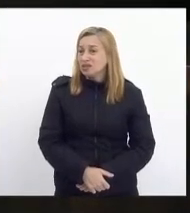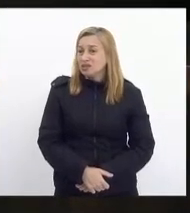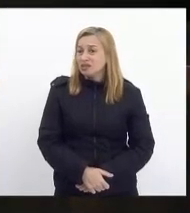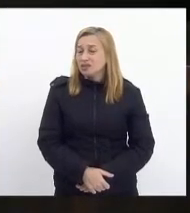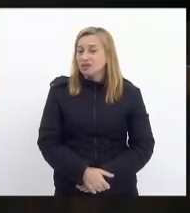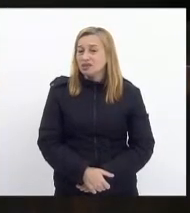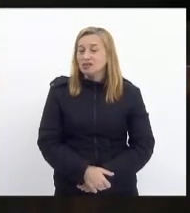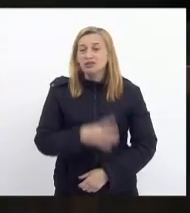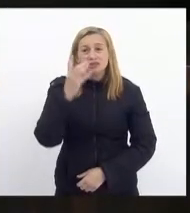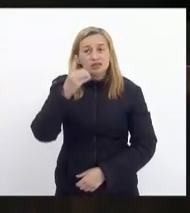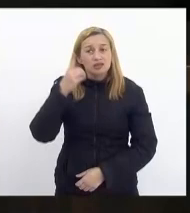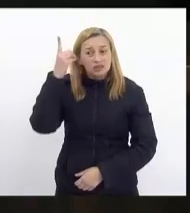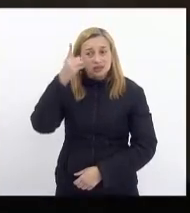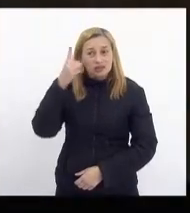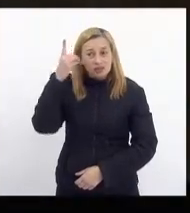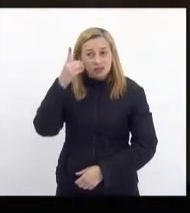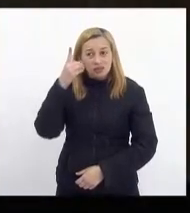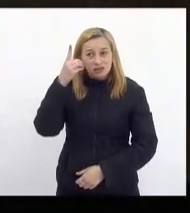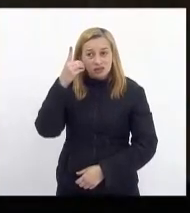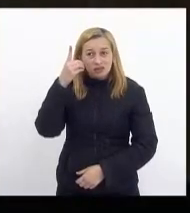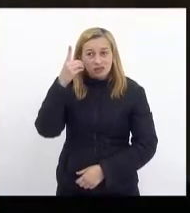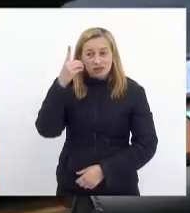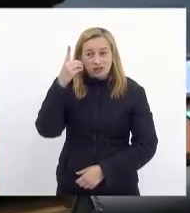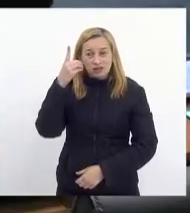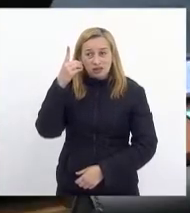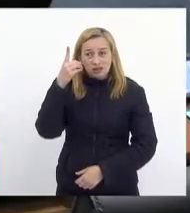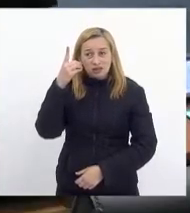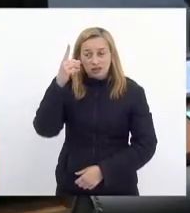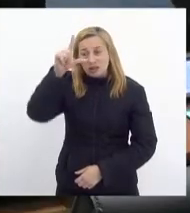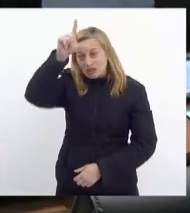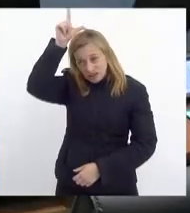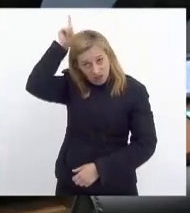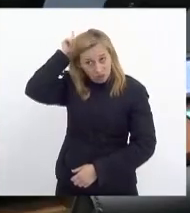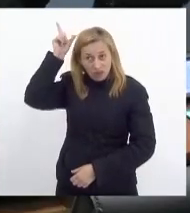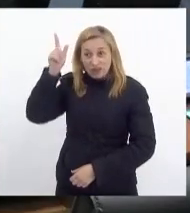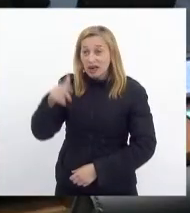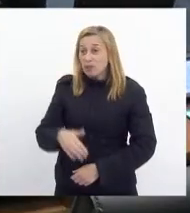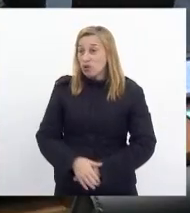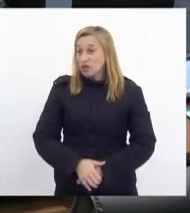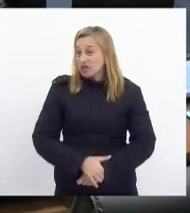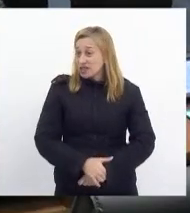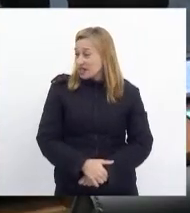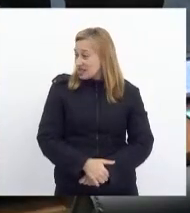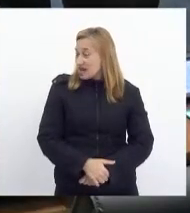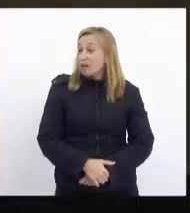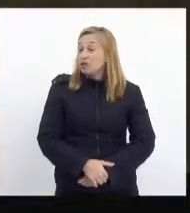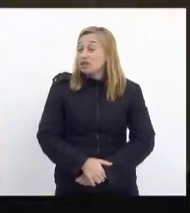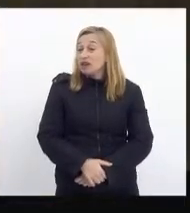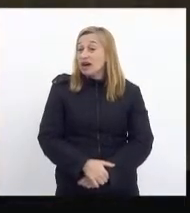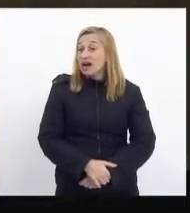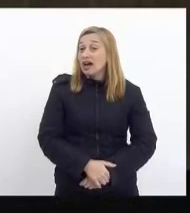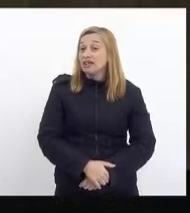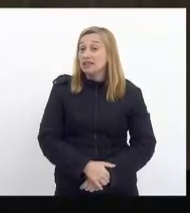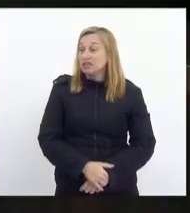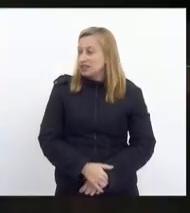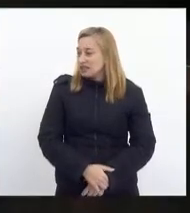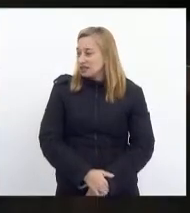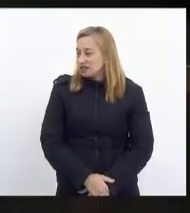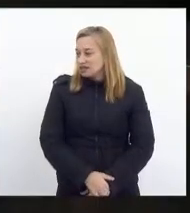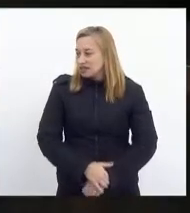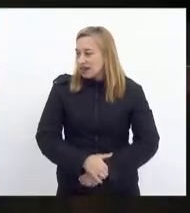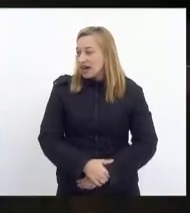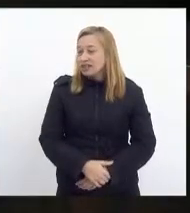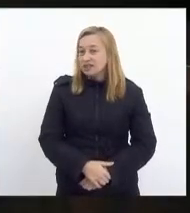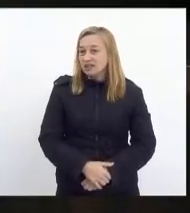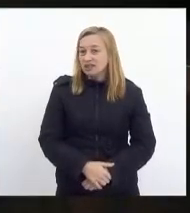Paulo. Já estou anotando aqui. Deputado Luiz Paulo, declaração. E deputada Dani Monteiro, declaração. Declaração